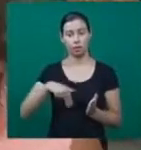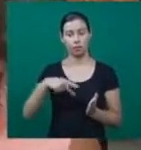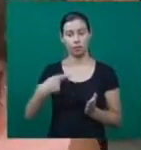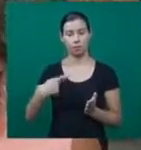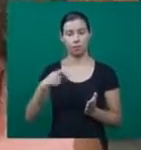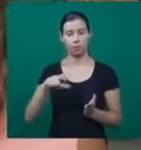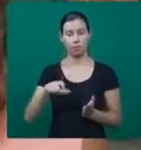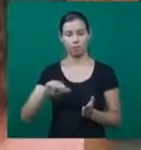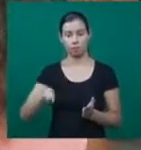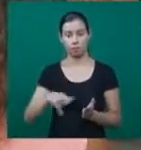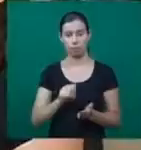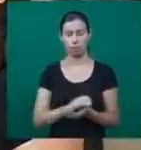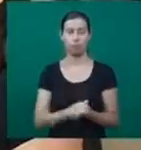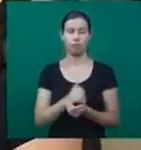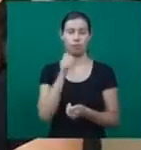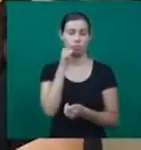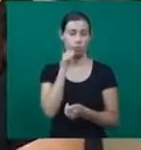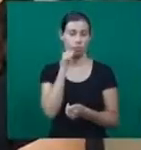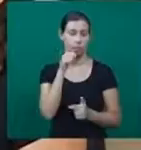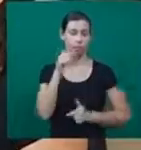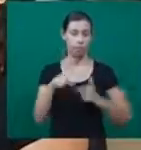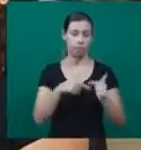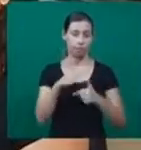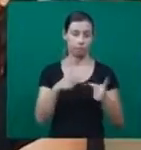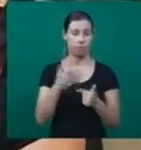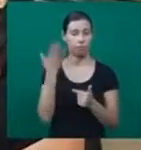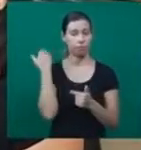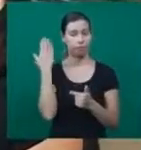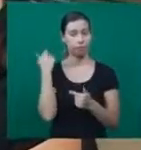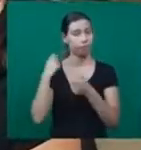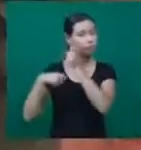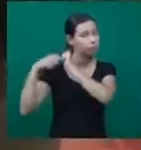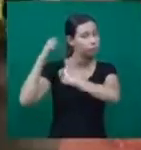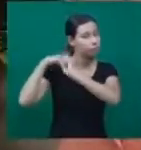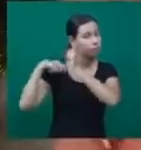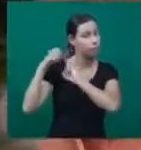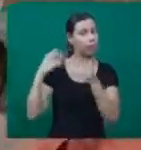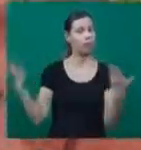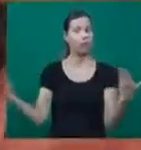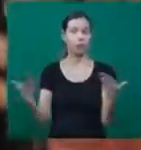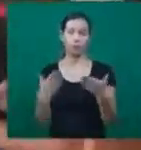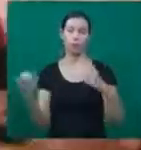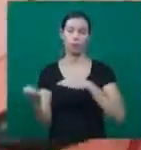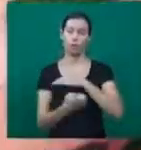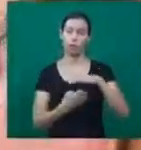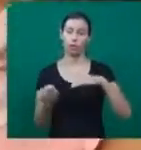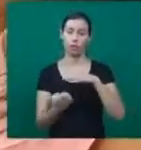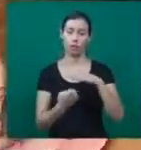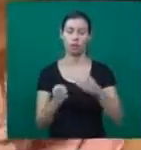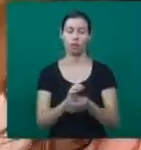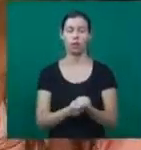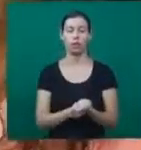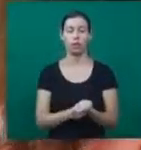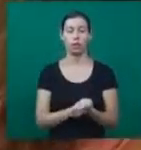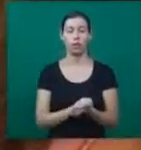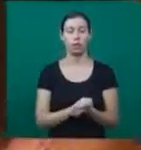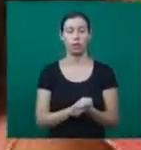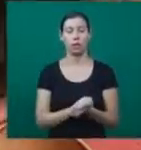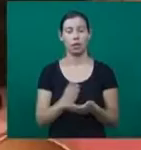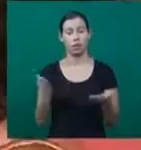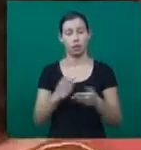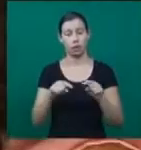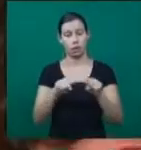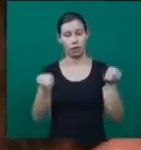cabeleireira há 20 anos. De empregada, decidiu virar empresária. Agora, no MEI, conta com orgulho que tem o próprio